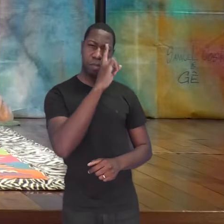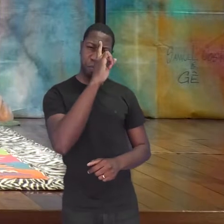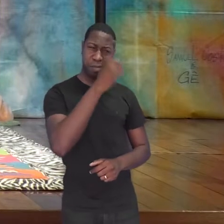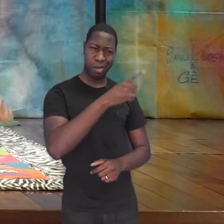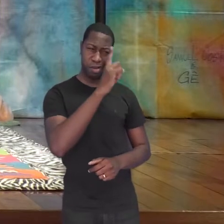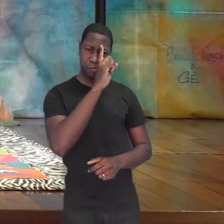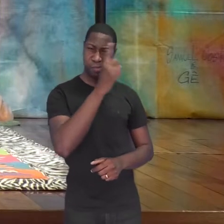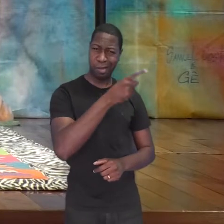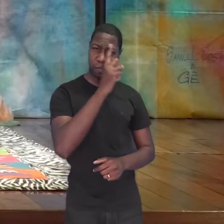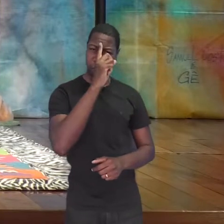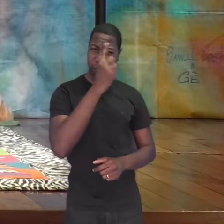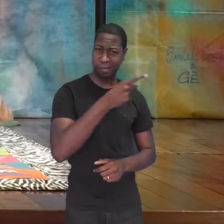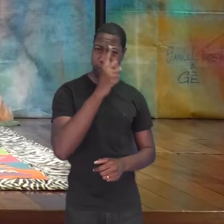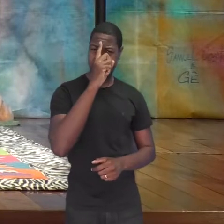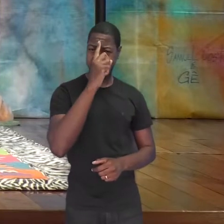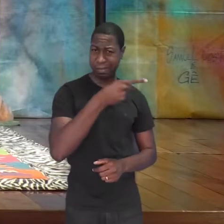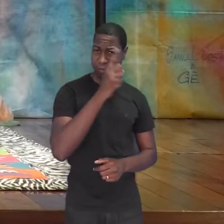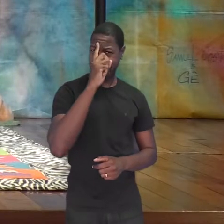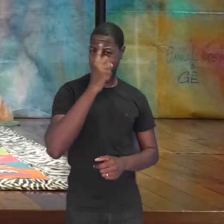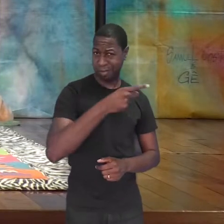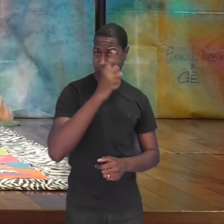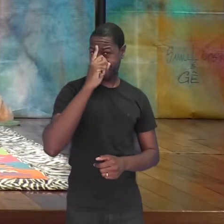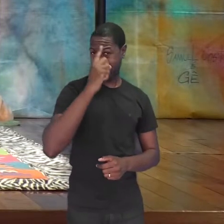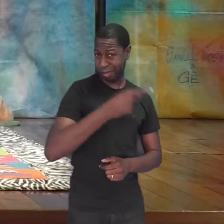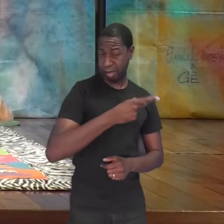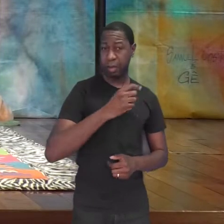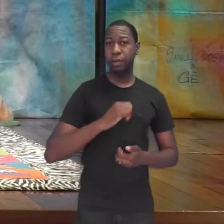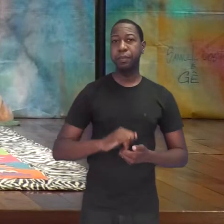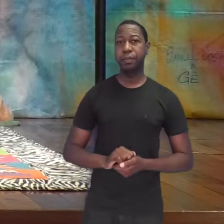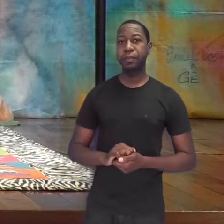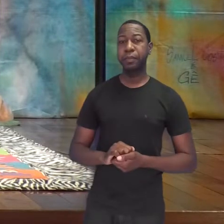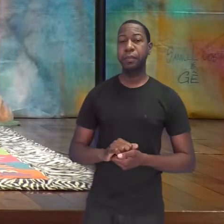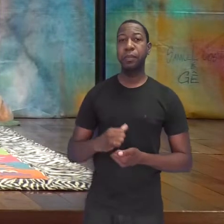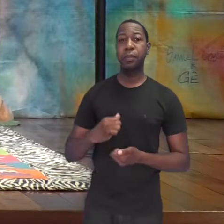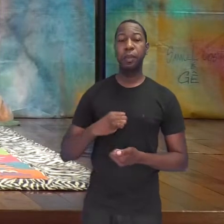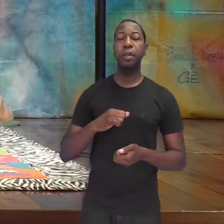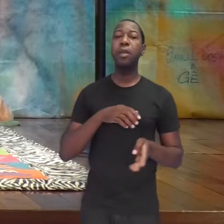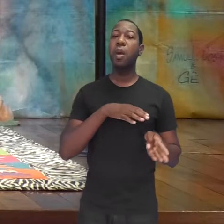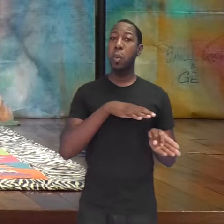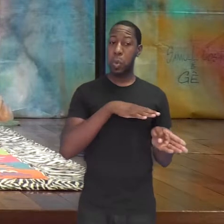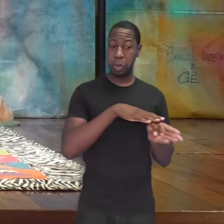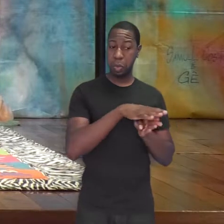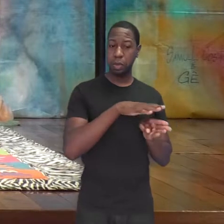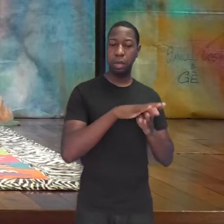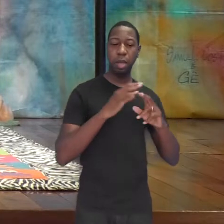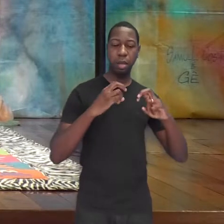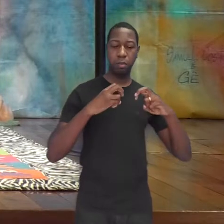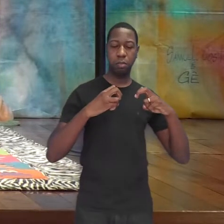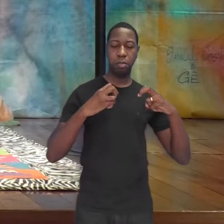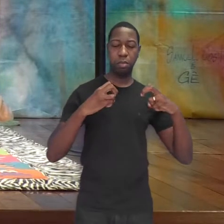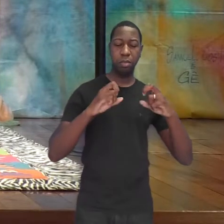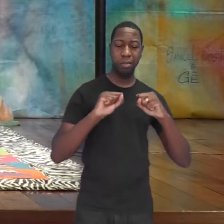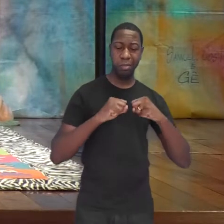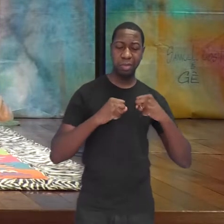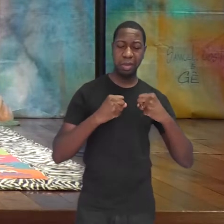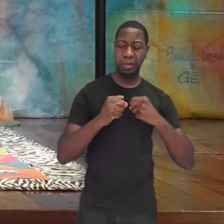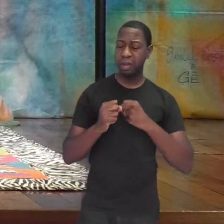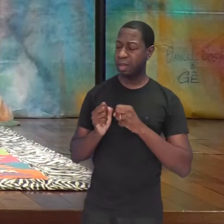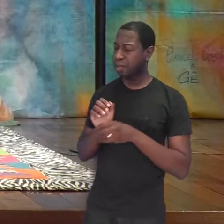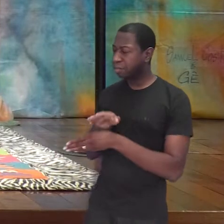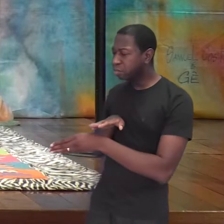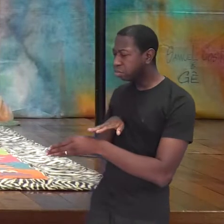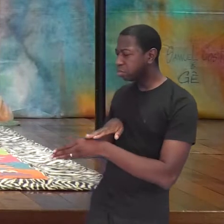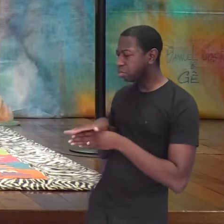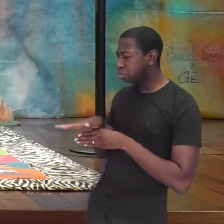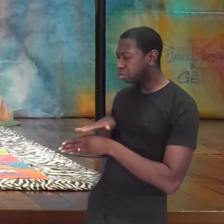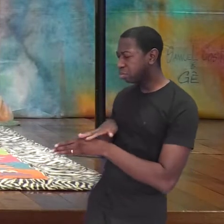desmandando o tempo todo. Os conselheiros do rei tentavam dar conselhos para o príncipe.